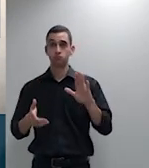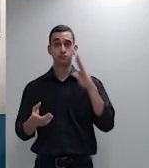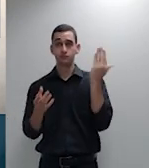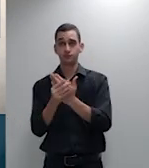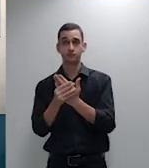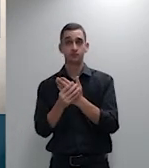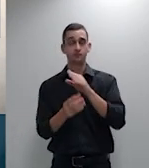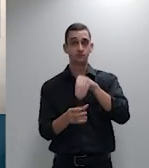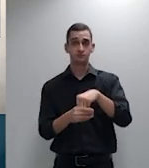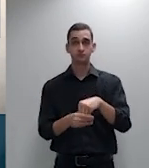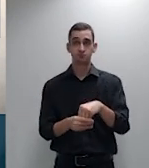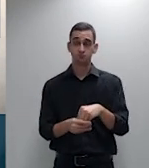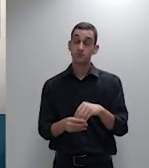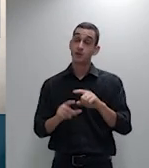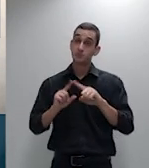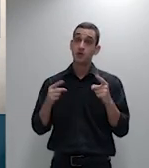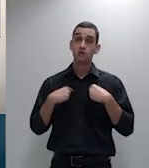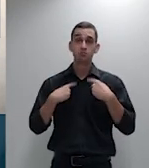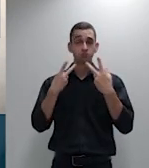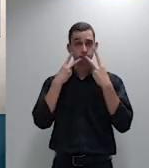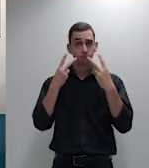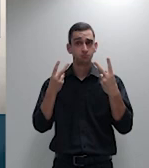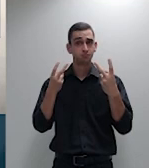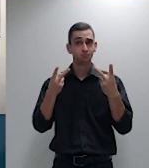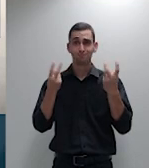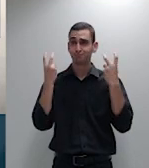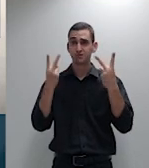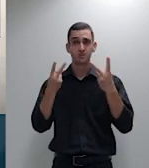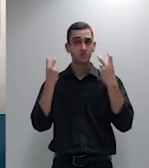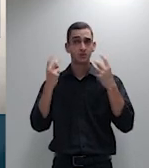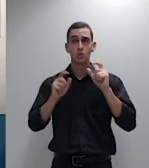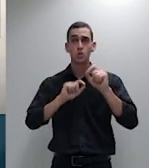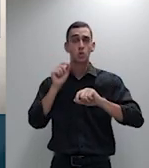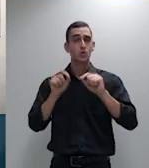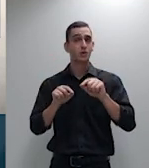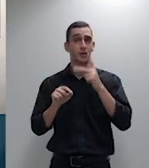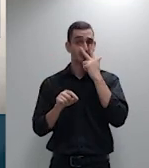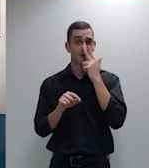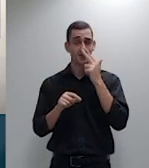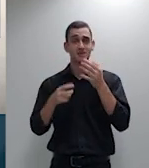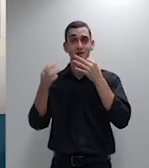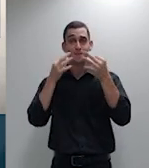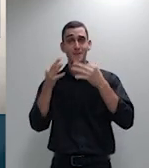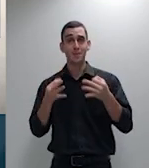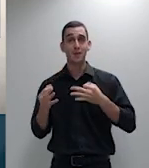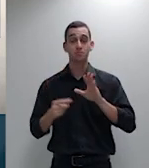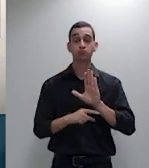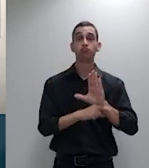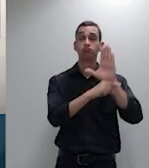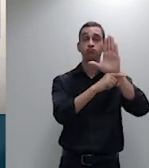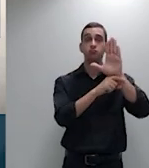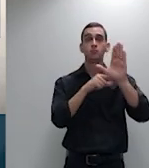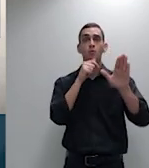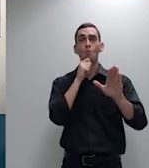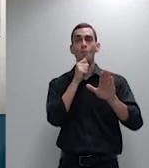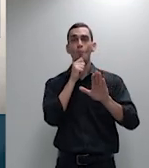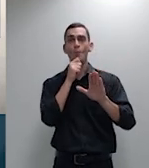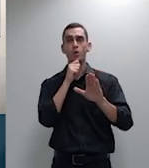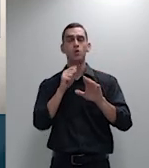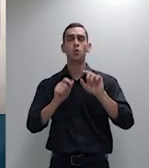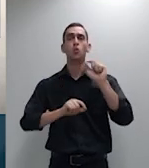excelências eminentes ministros que não há nenhuma manifestação mas nenhuma mesmo nesse processo que estabeleça ou ao